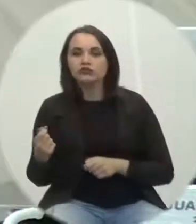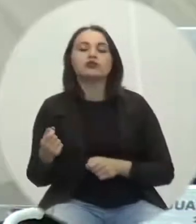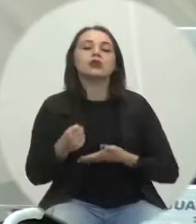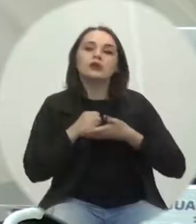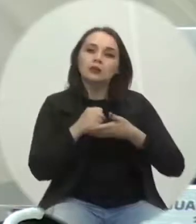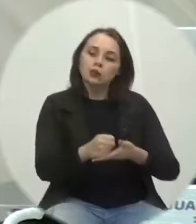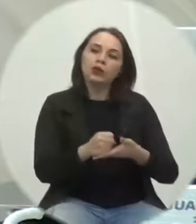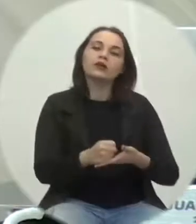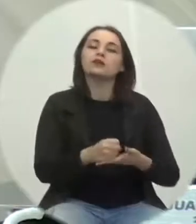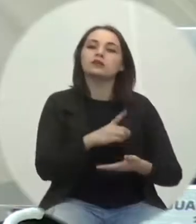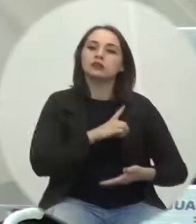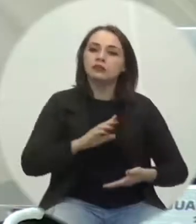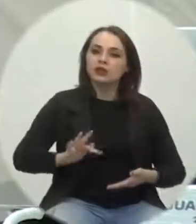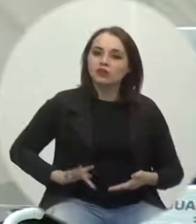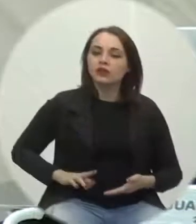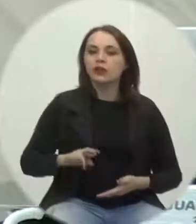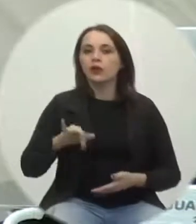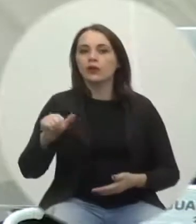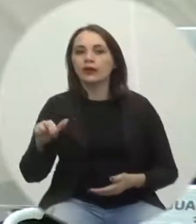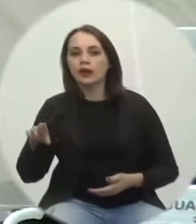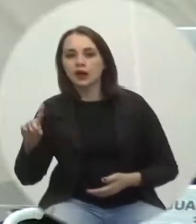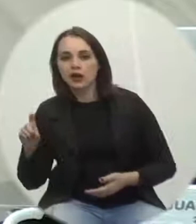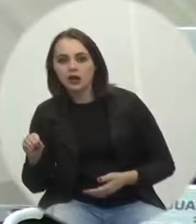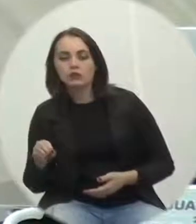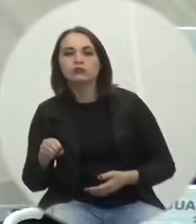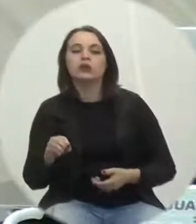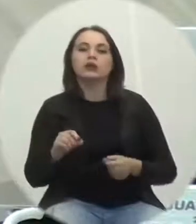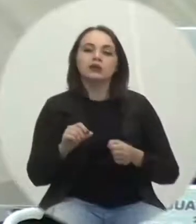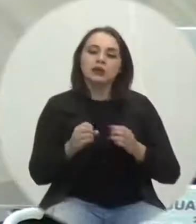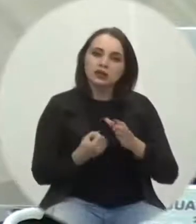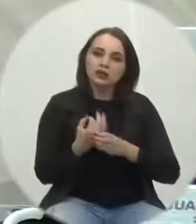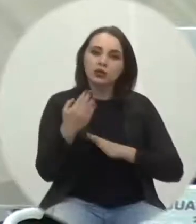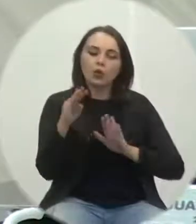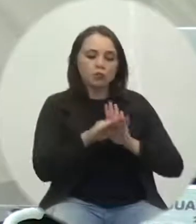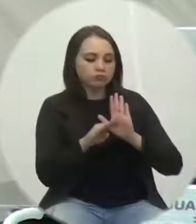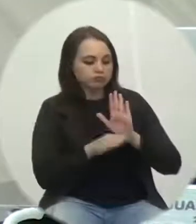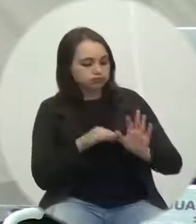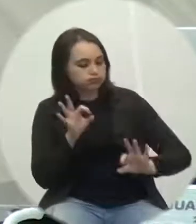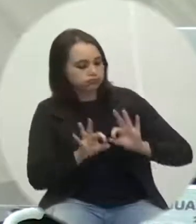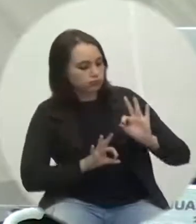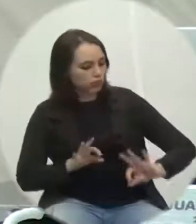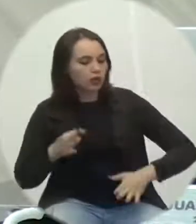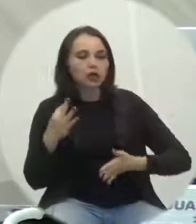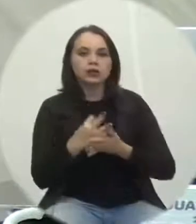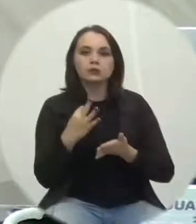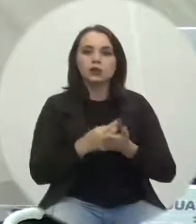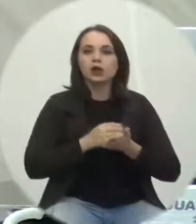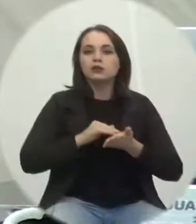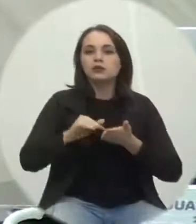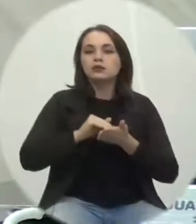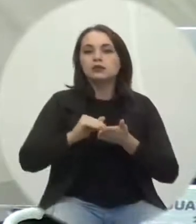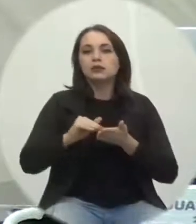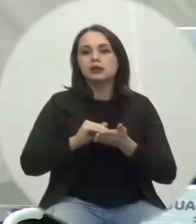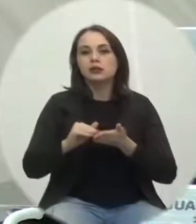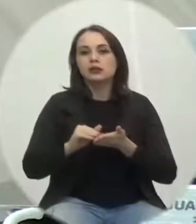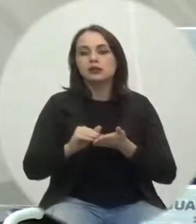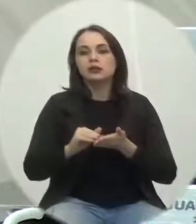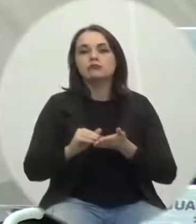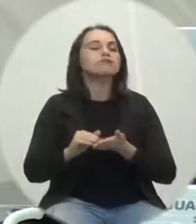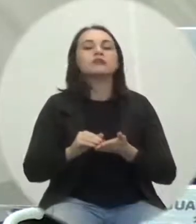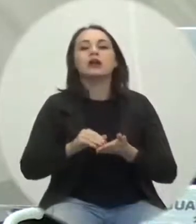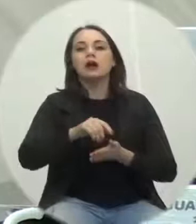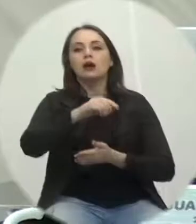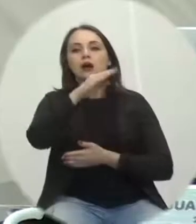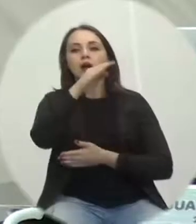Santa Catarina que institui o programa extraordinário de regularização tributária da Secretaria da Receita Federal do